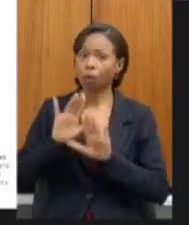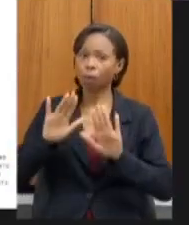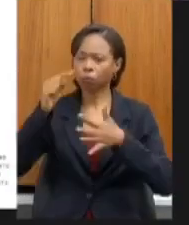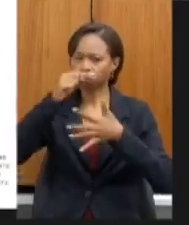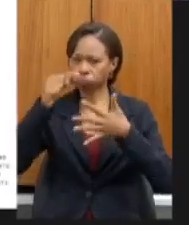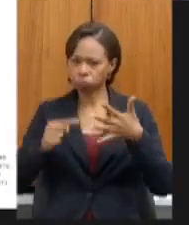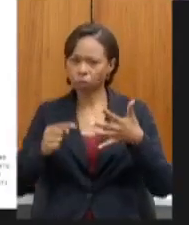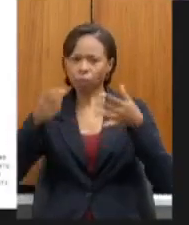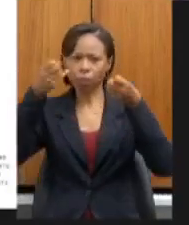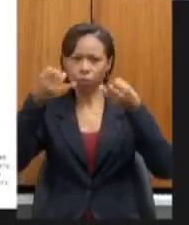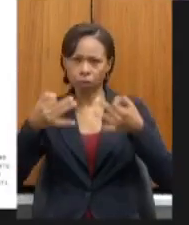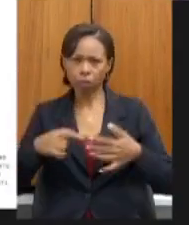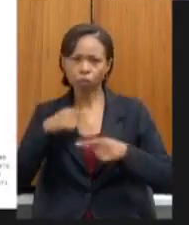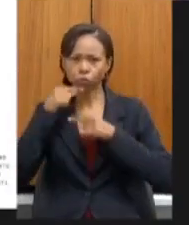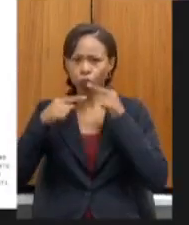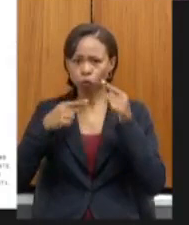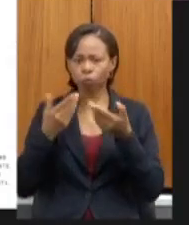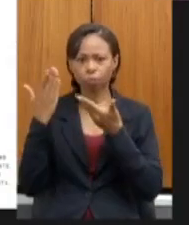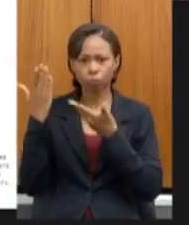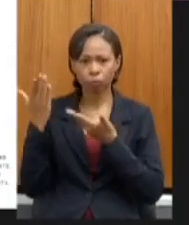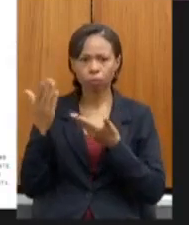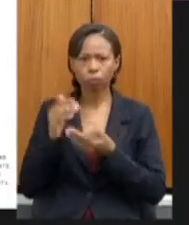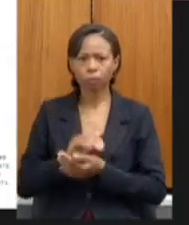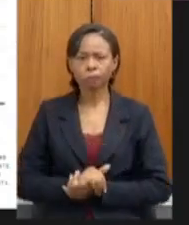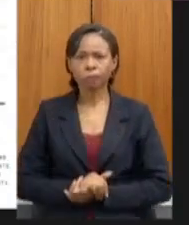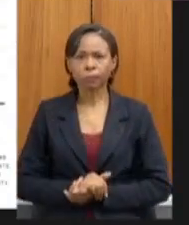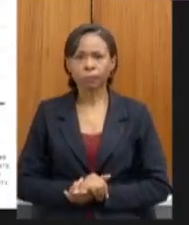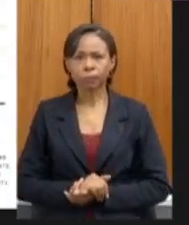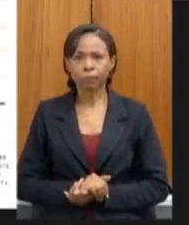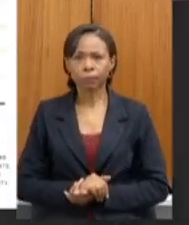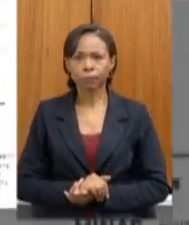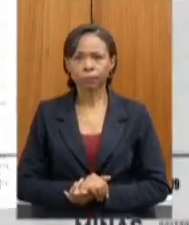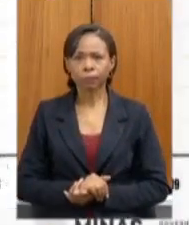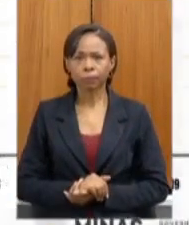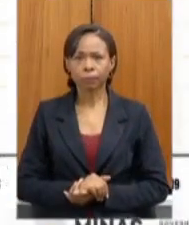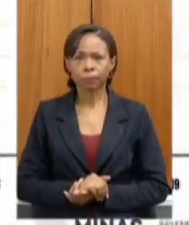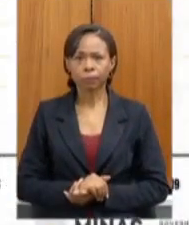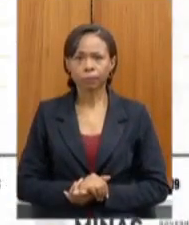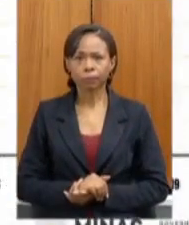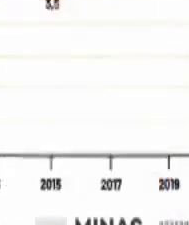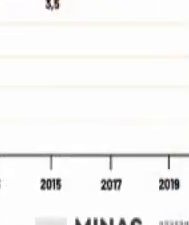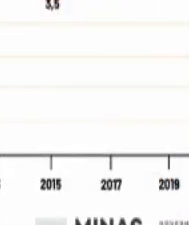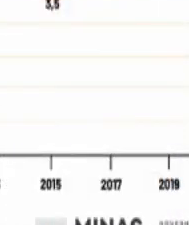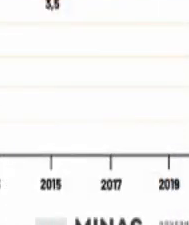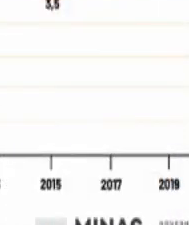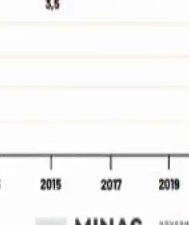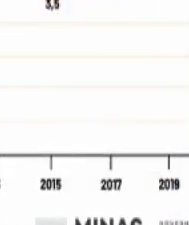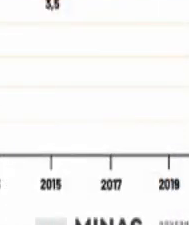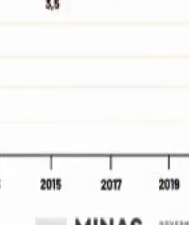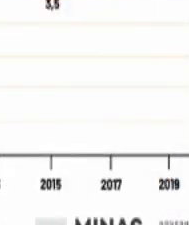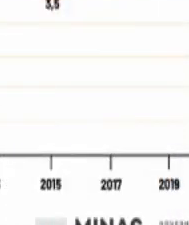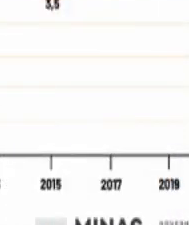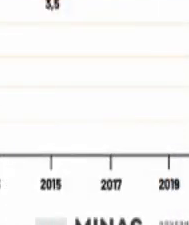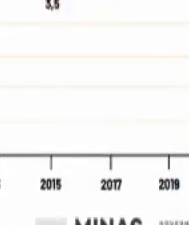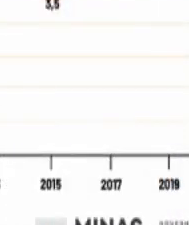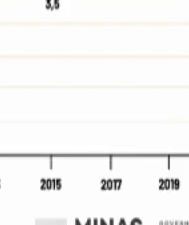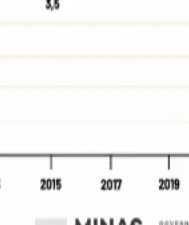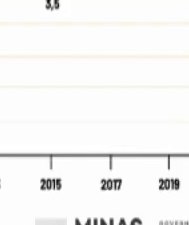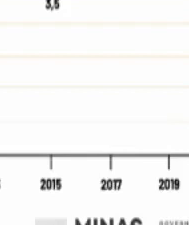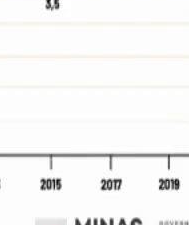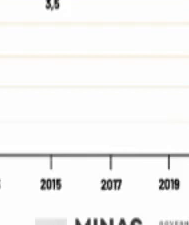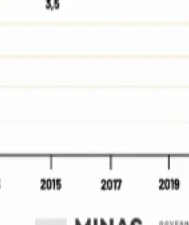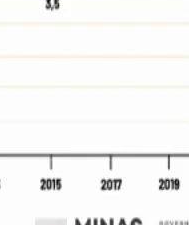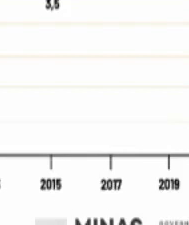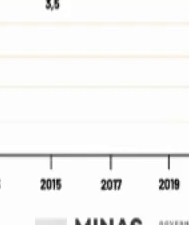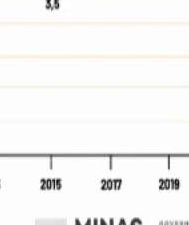forem de dúvida por favor tivemos a alegria nesse período também de comemorar a maior nota